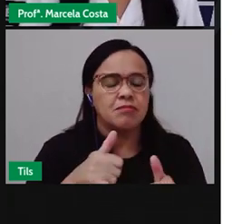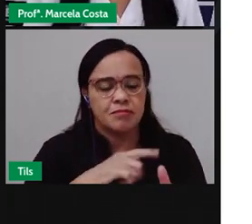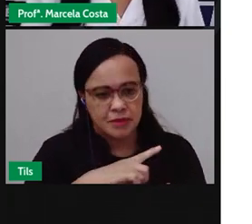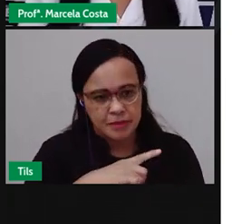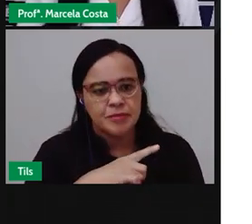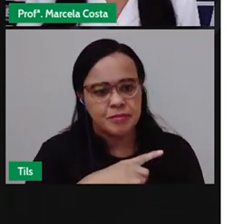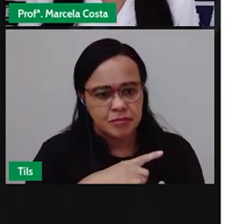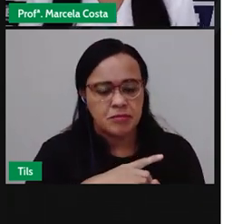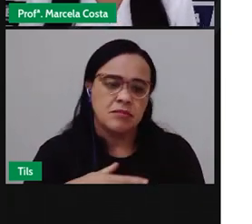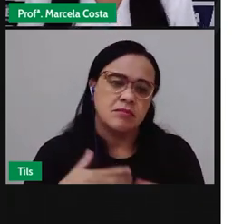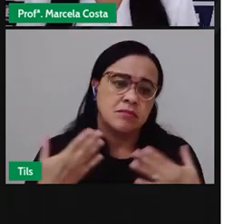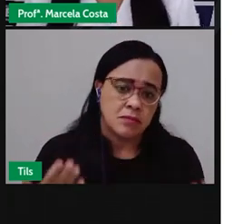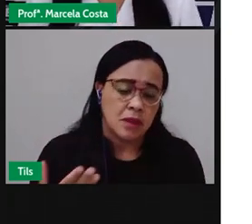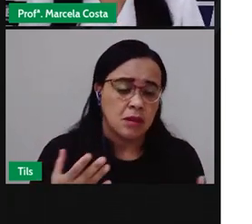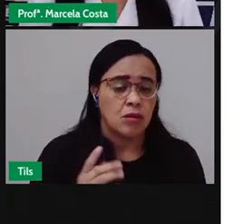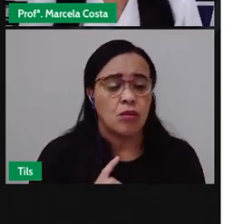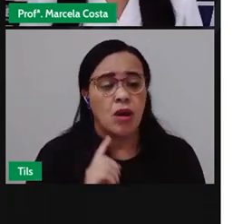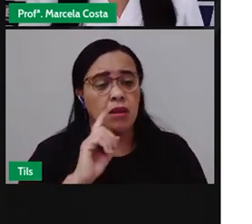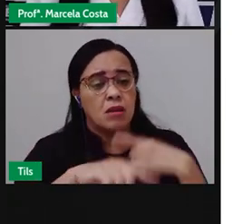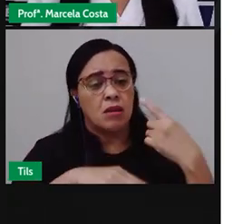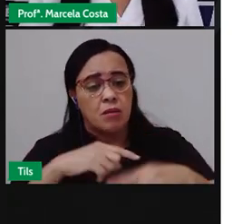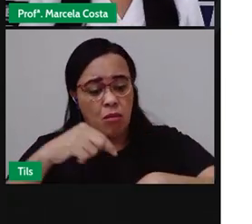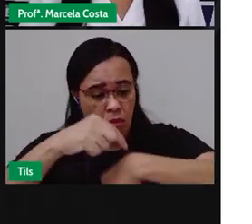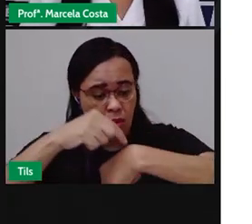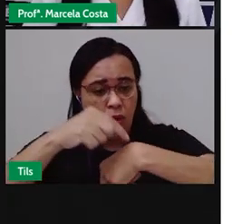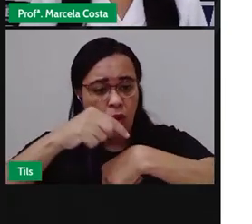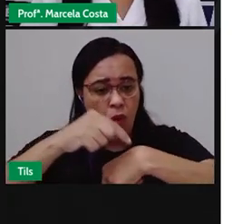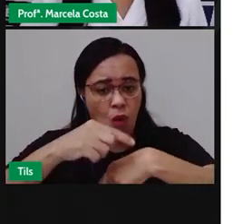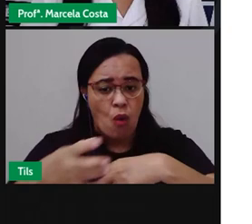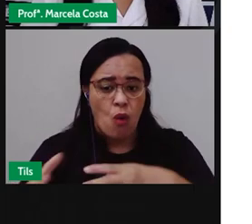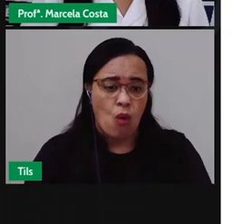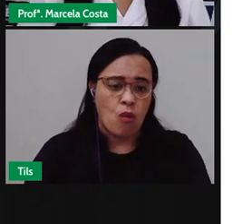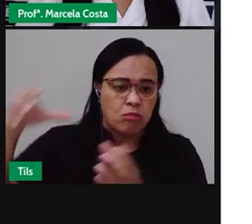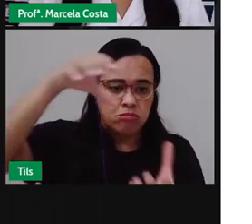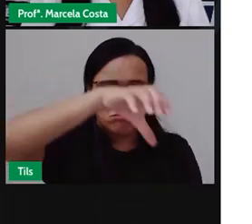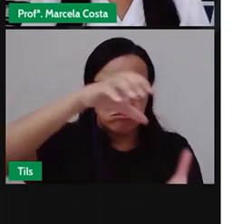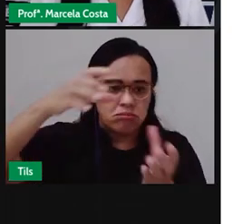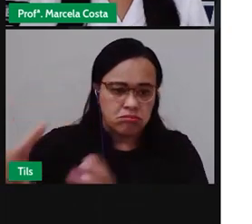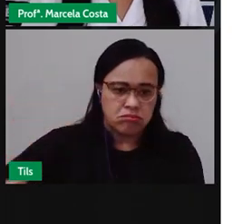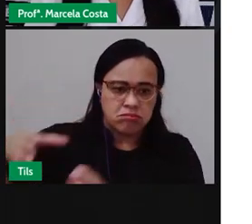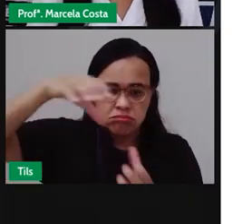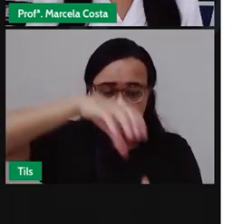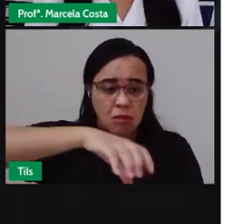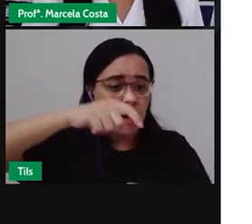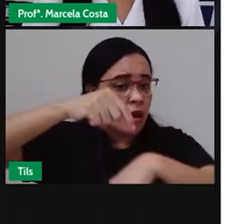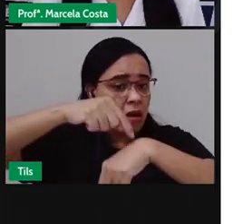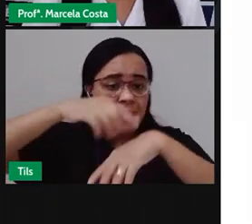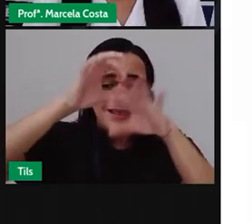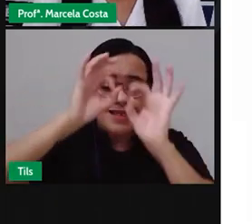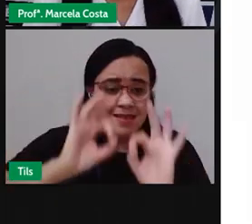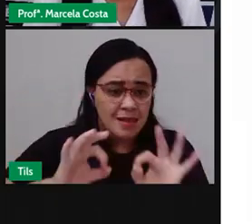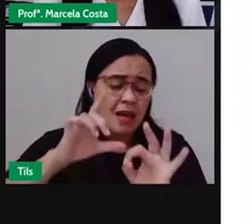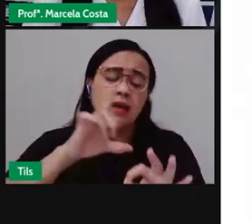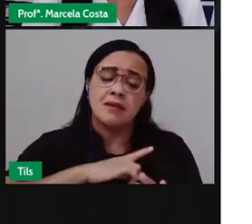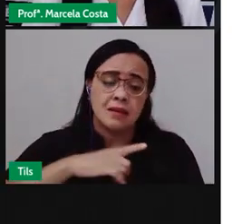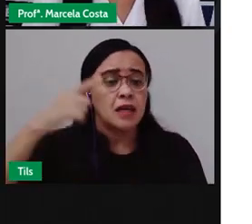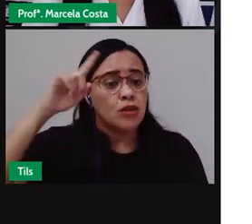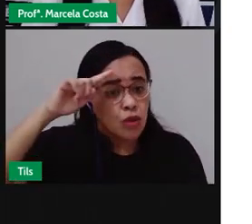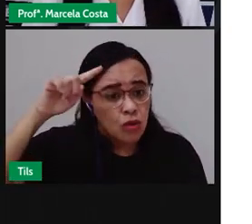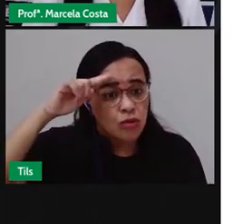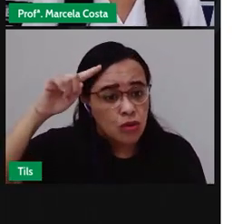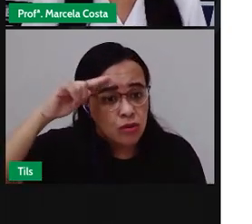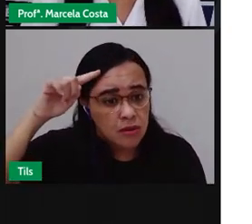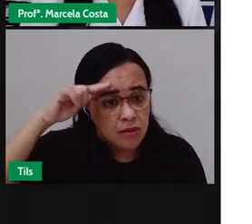lixo pra recolher. Então, todos podem criar o ato de colocar ali o lixo na rua,